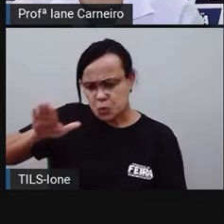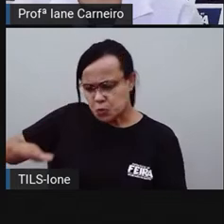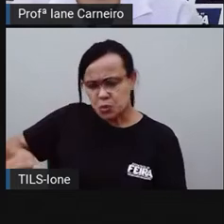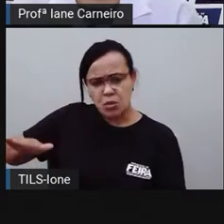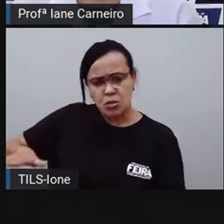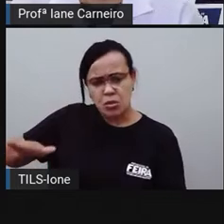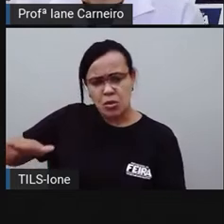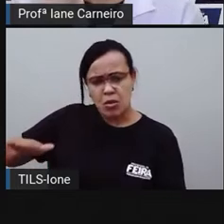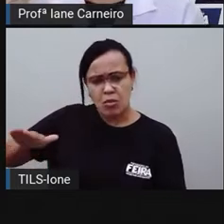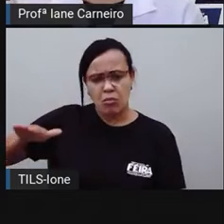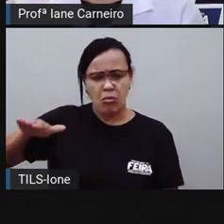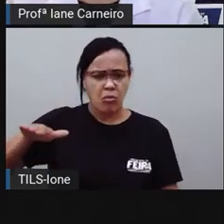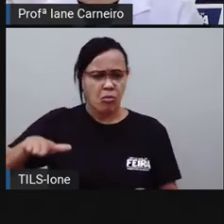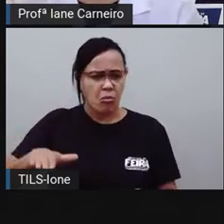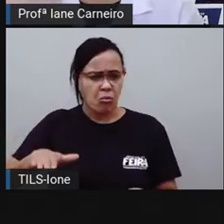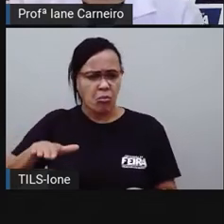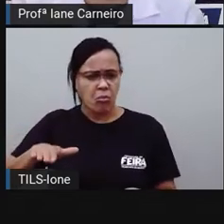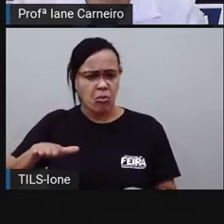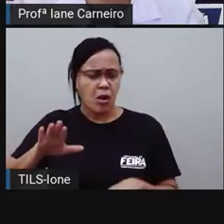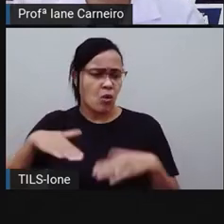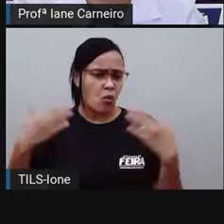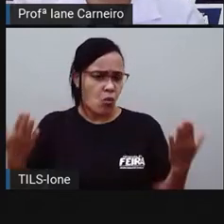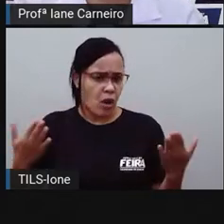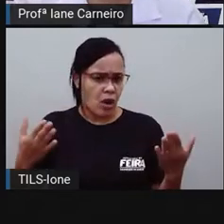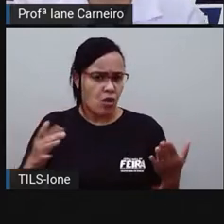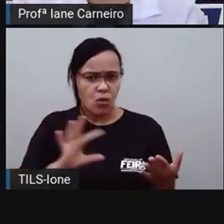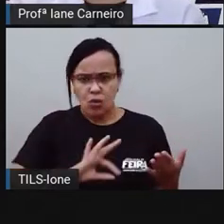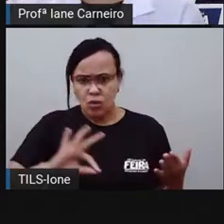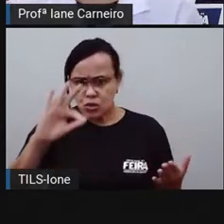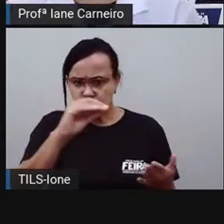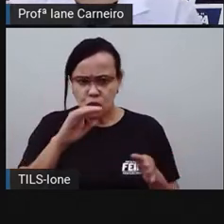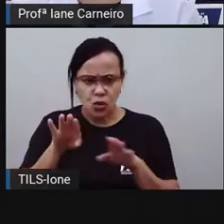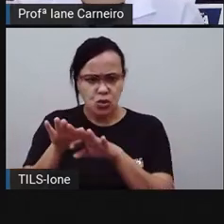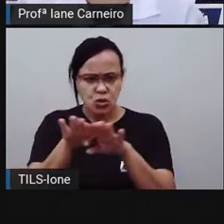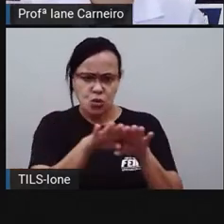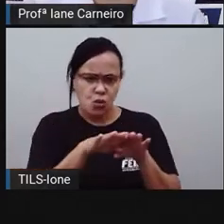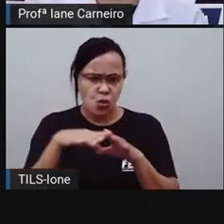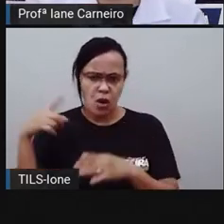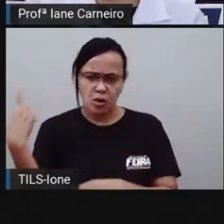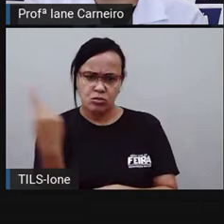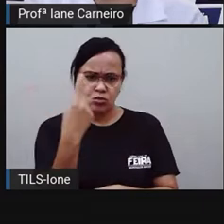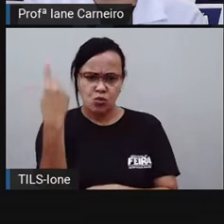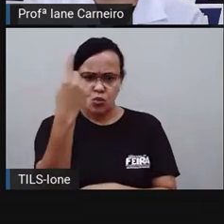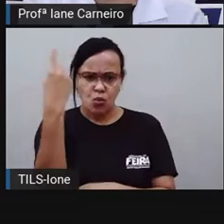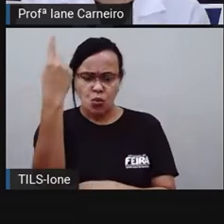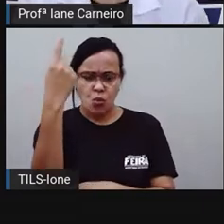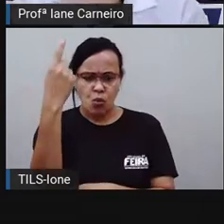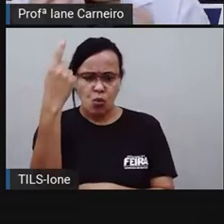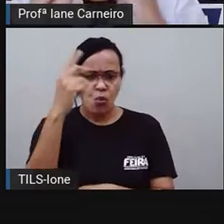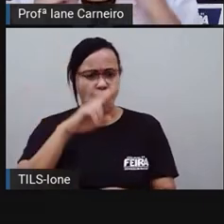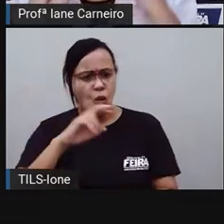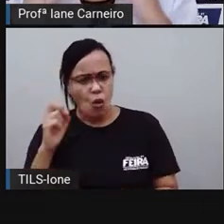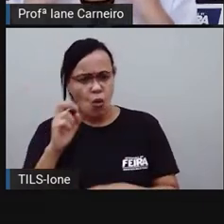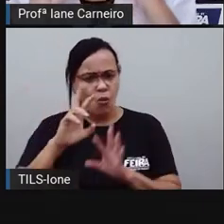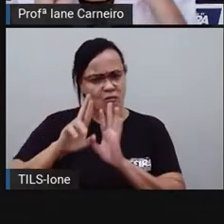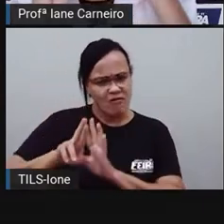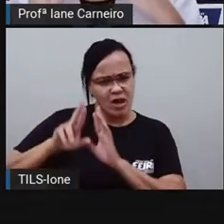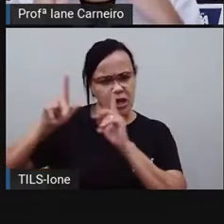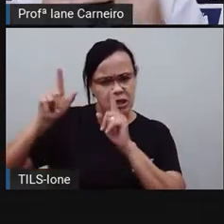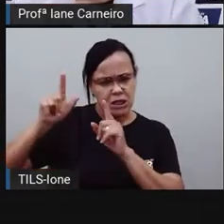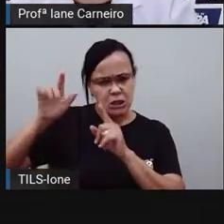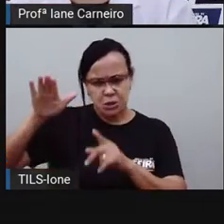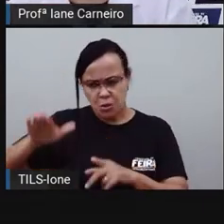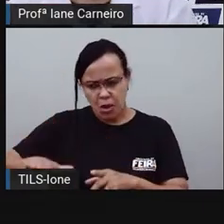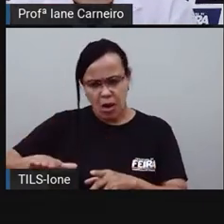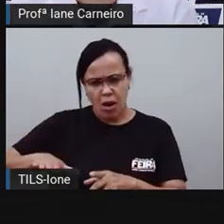desses animais? Eles têm o mesmo tamanho? Ou eles têm tamanhos diferentes? Tem algum animal que tem um